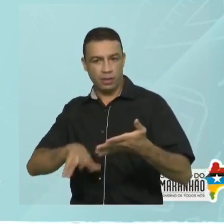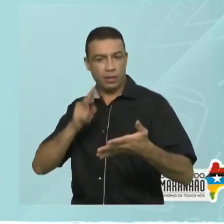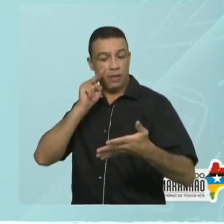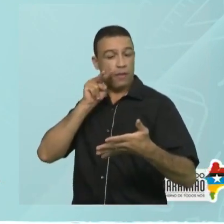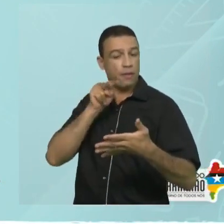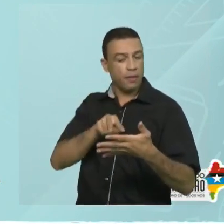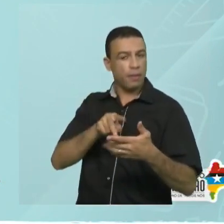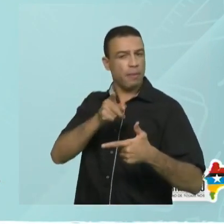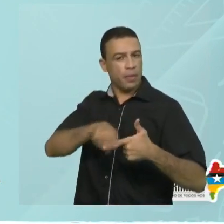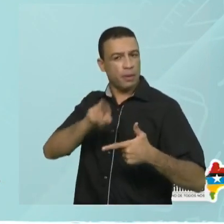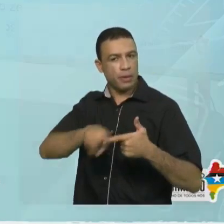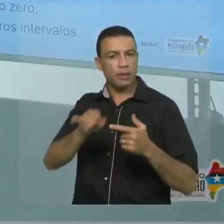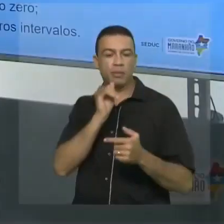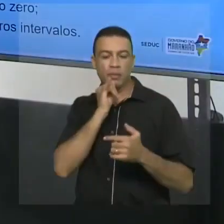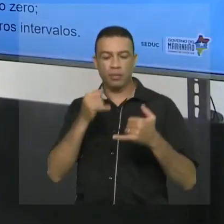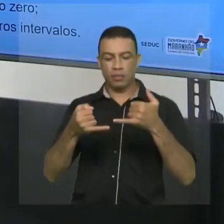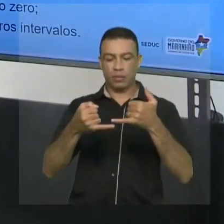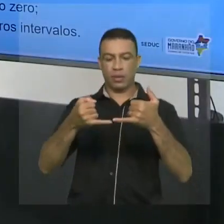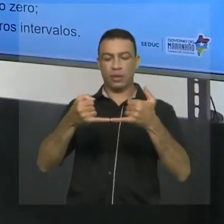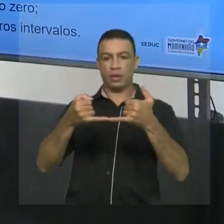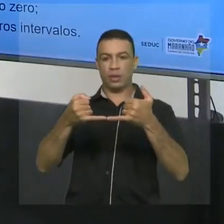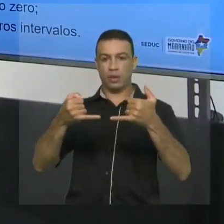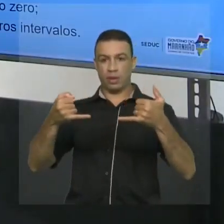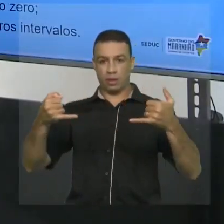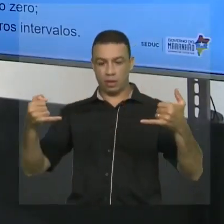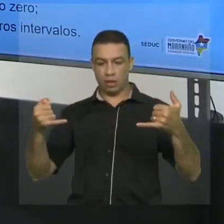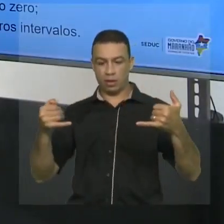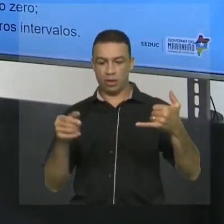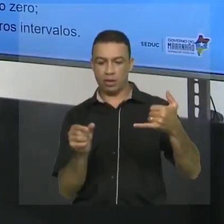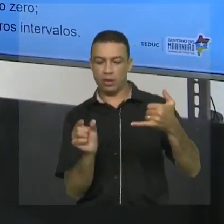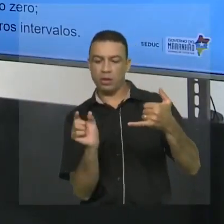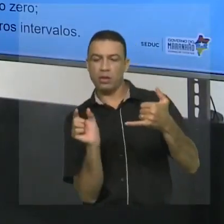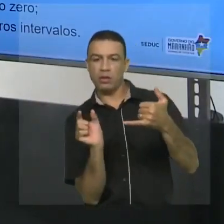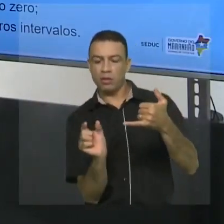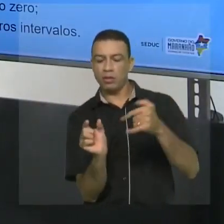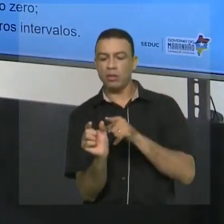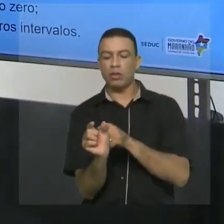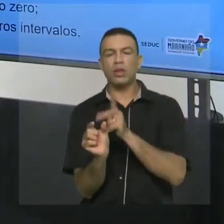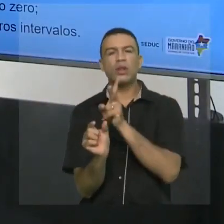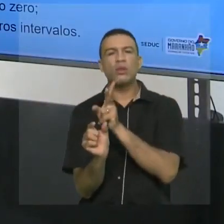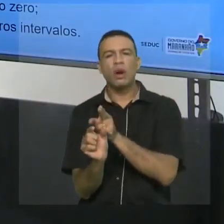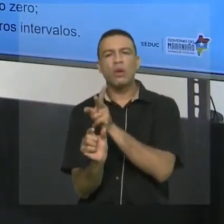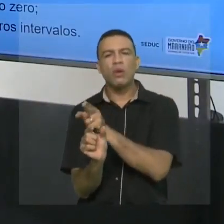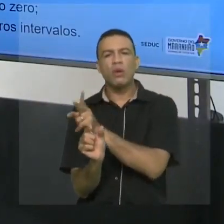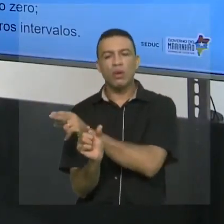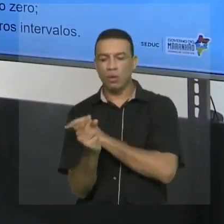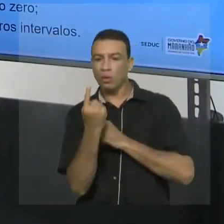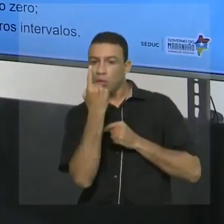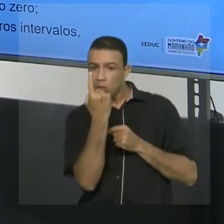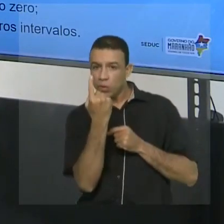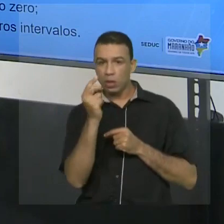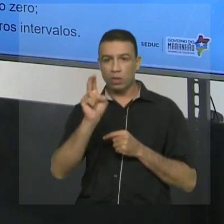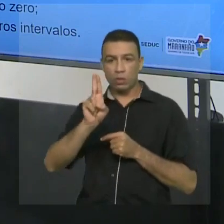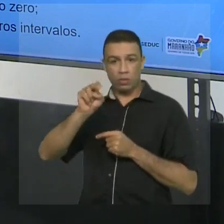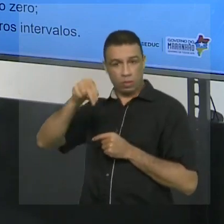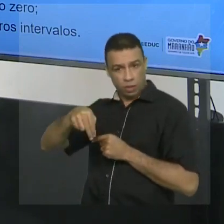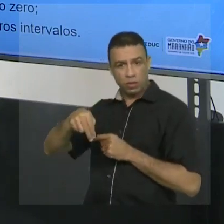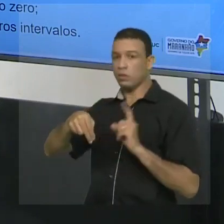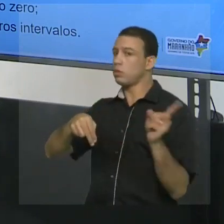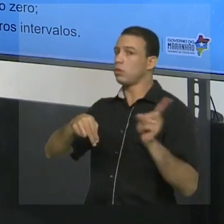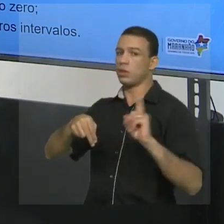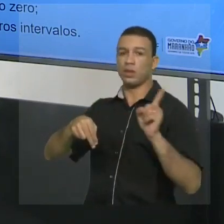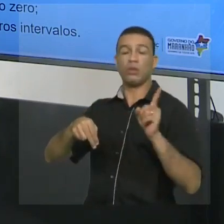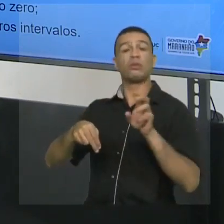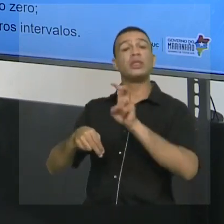probleminhas que envolvem reta numérica, que não usa o espaçamento como sendo uma unidade. Usa, por exemplo,